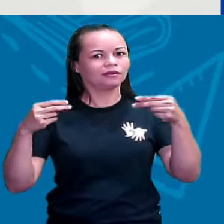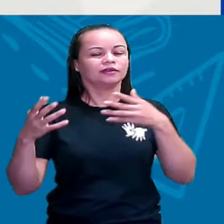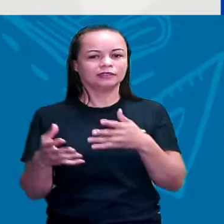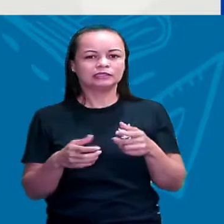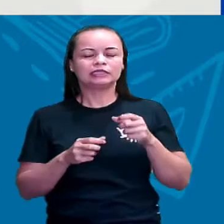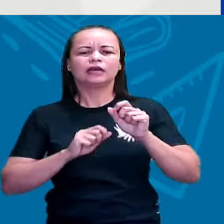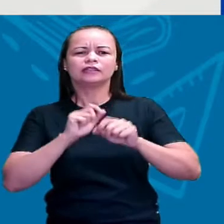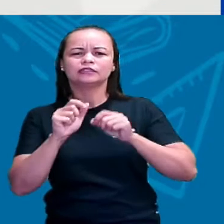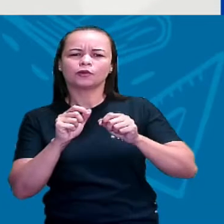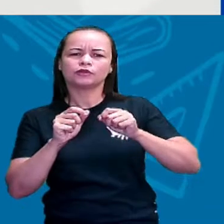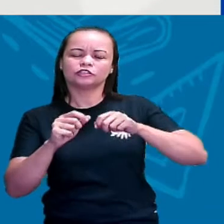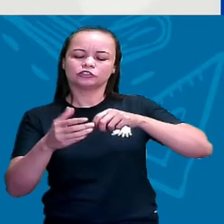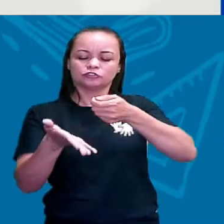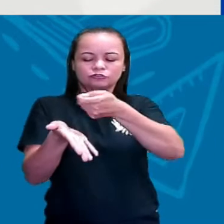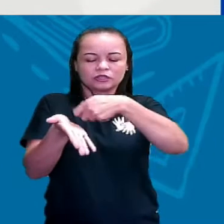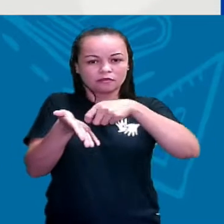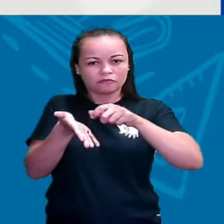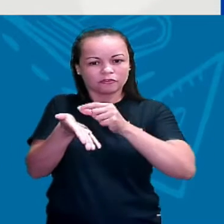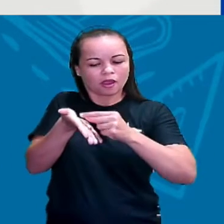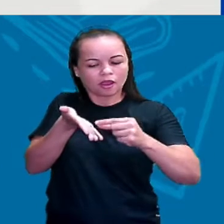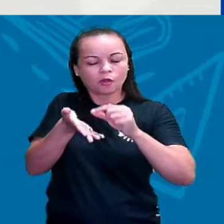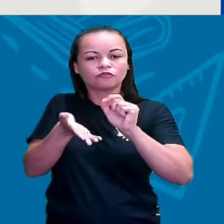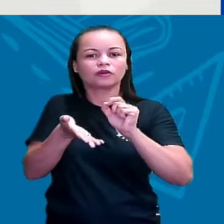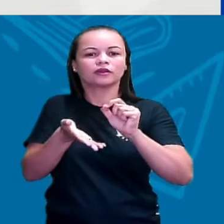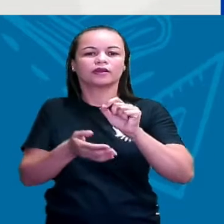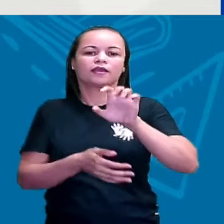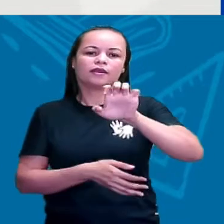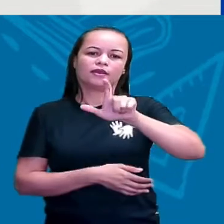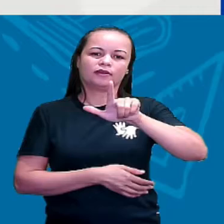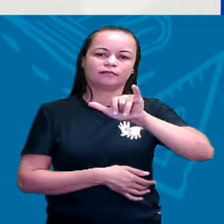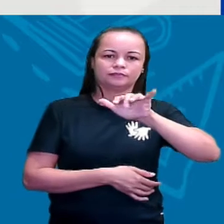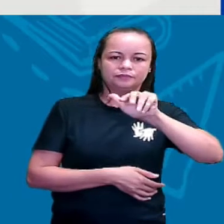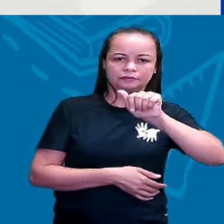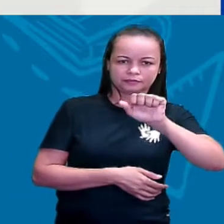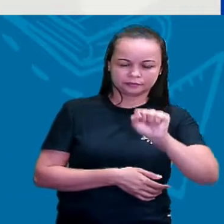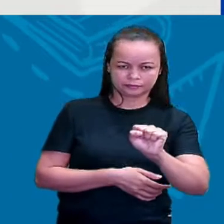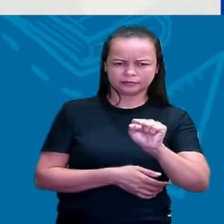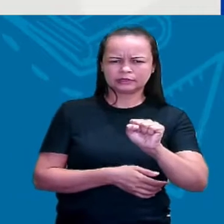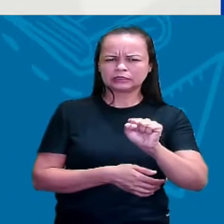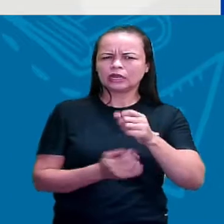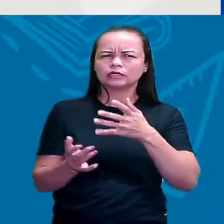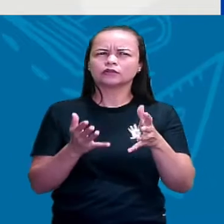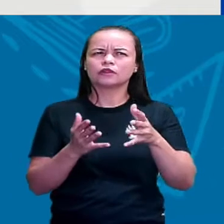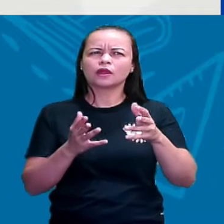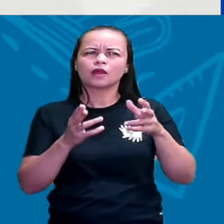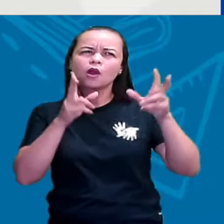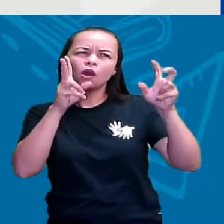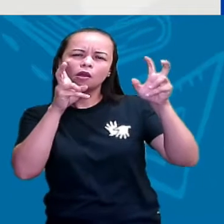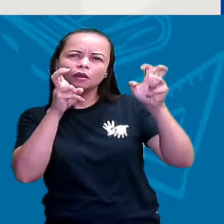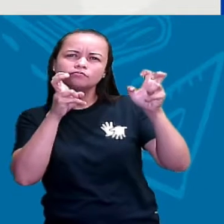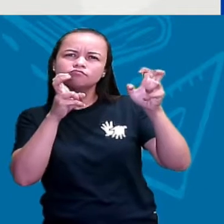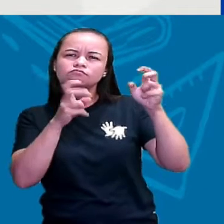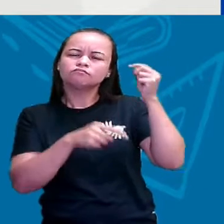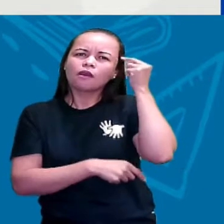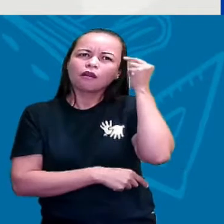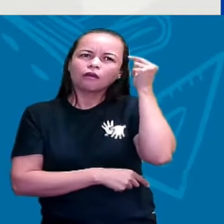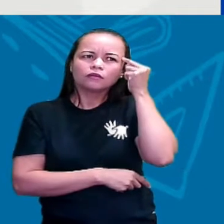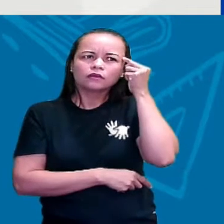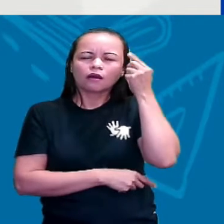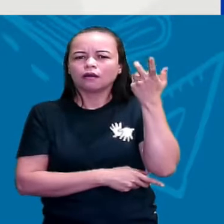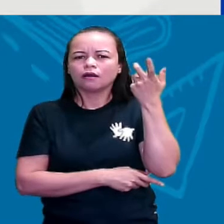Elias José. Se a gente pensar um pouquinho no tema Caixa Mágica de Surpresa,